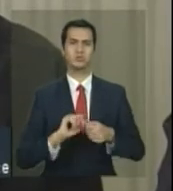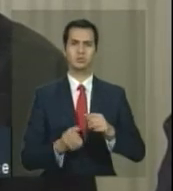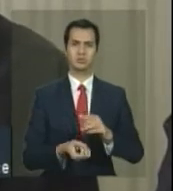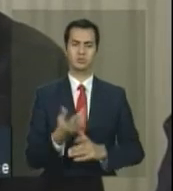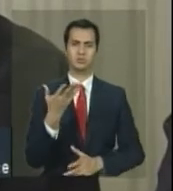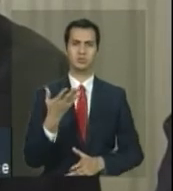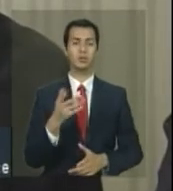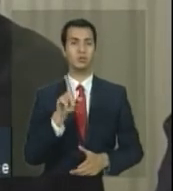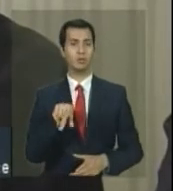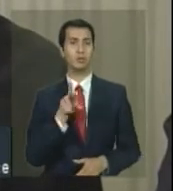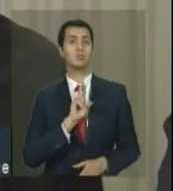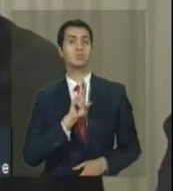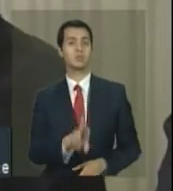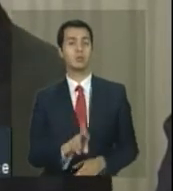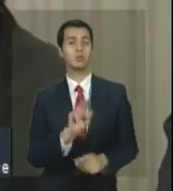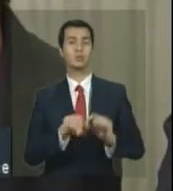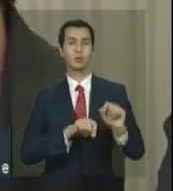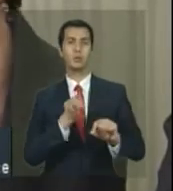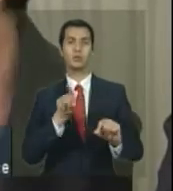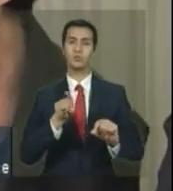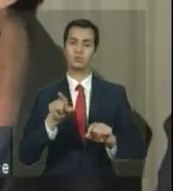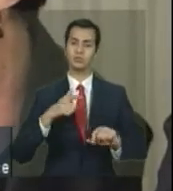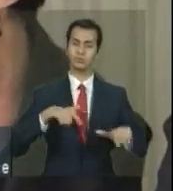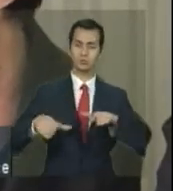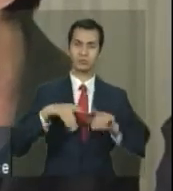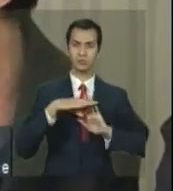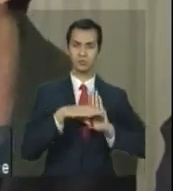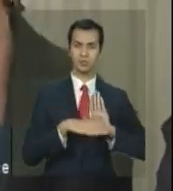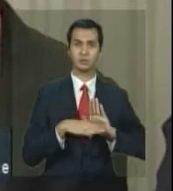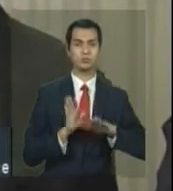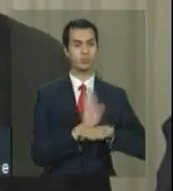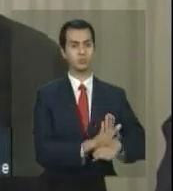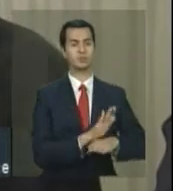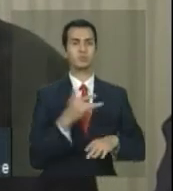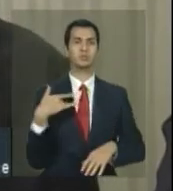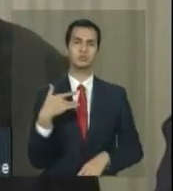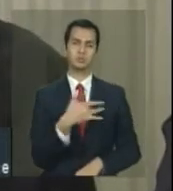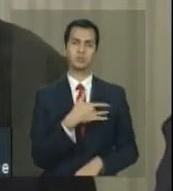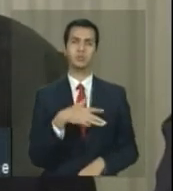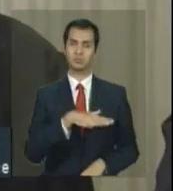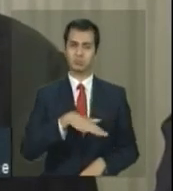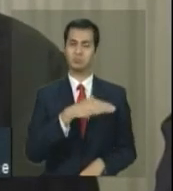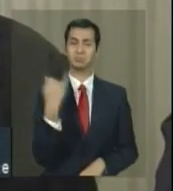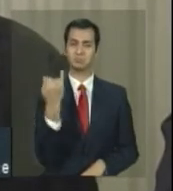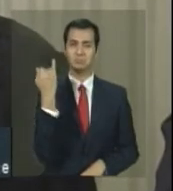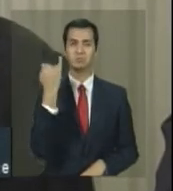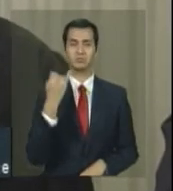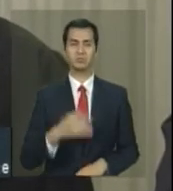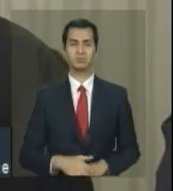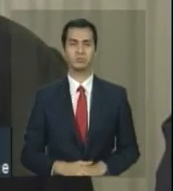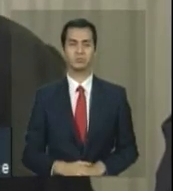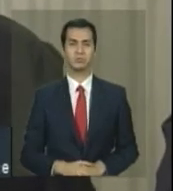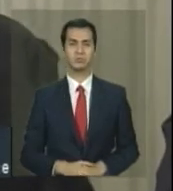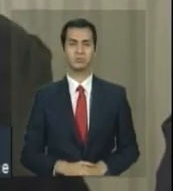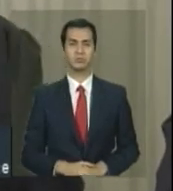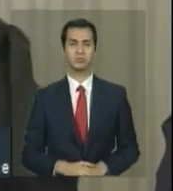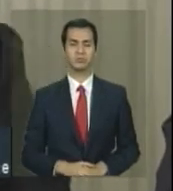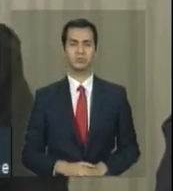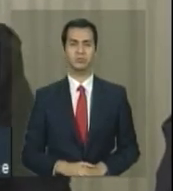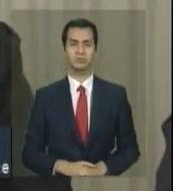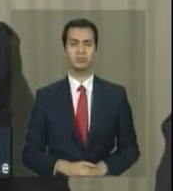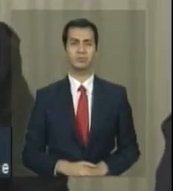é um resultado já do Brasil Sem Miséria que tem repercussões na área de saúde importantes. Quer à medida que você criou o